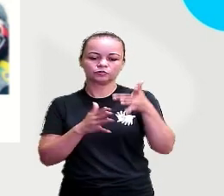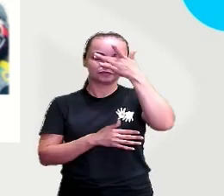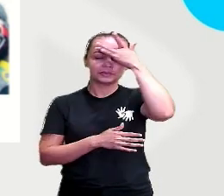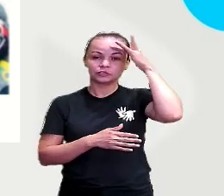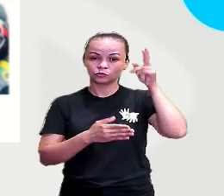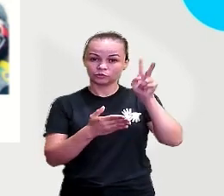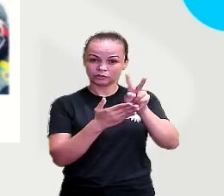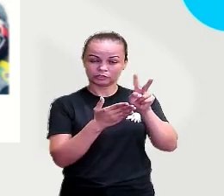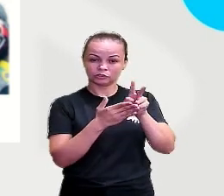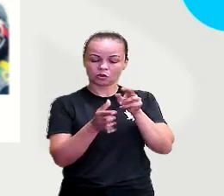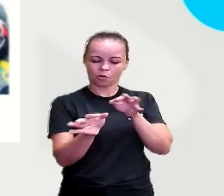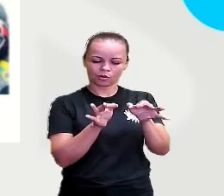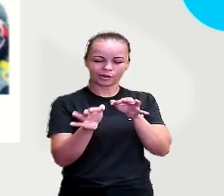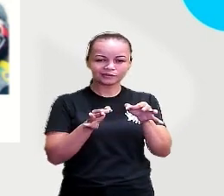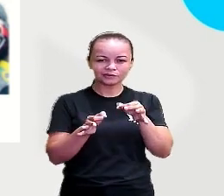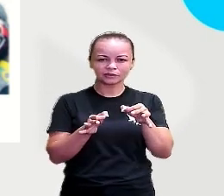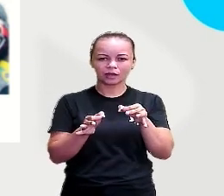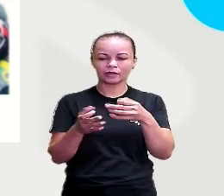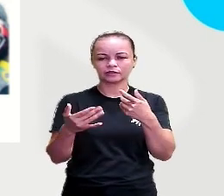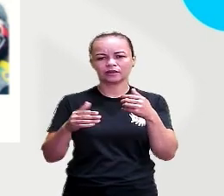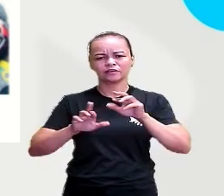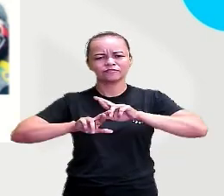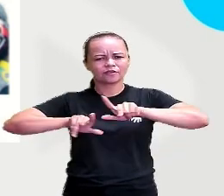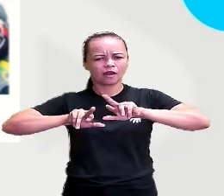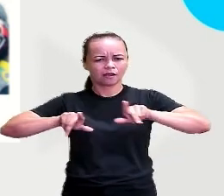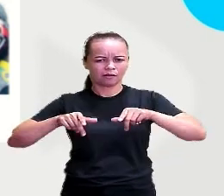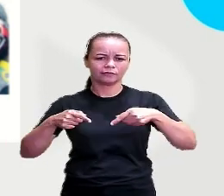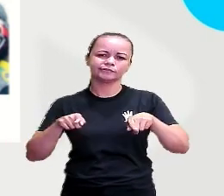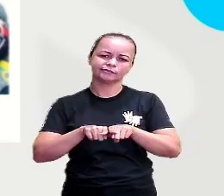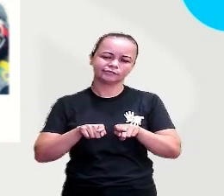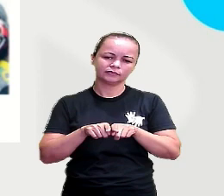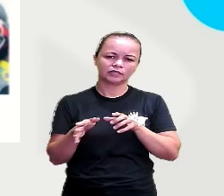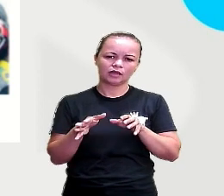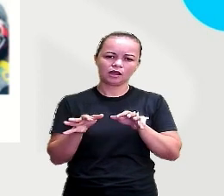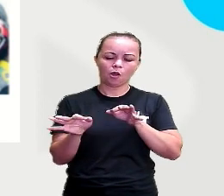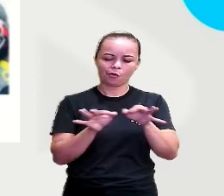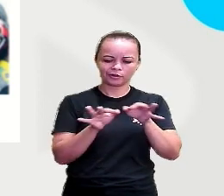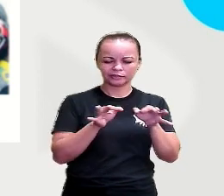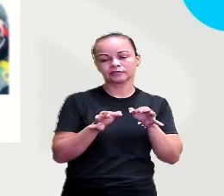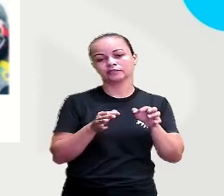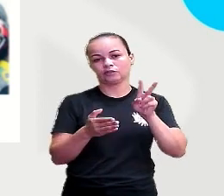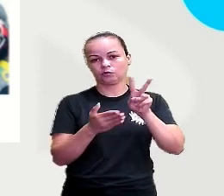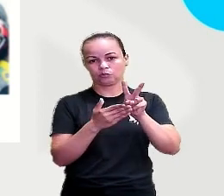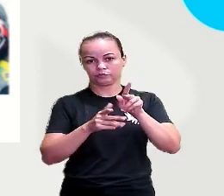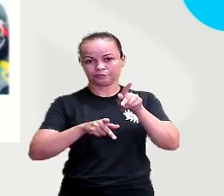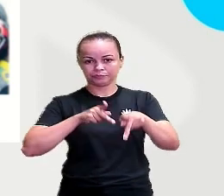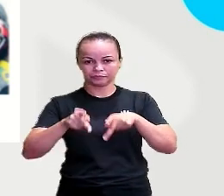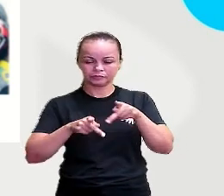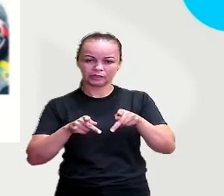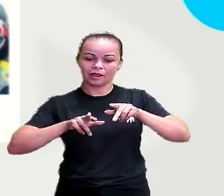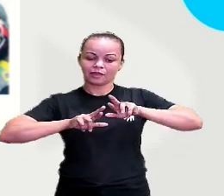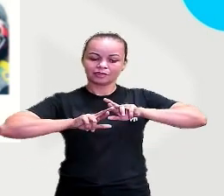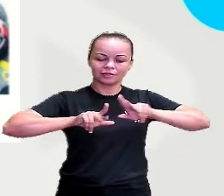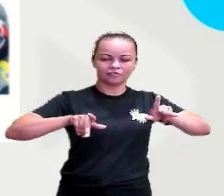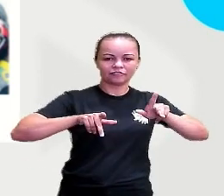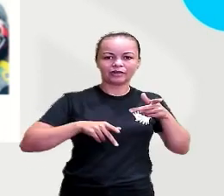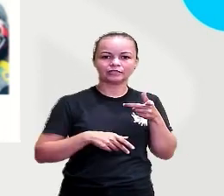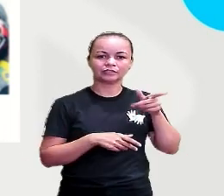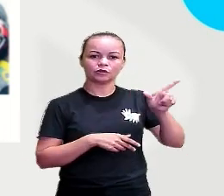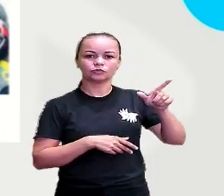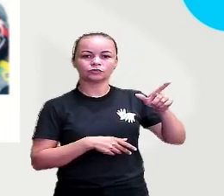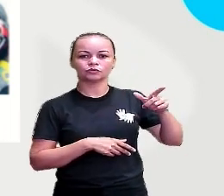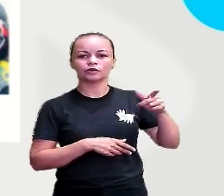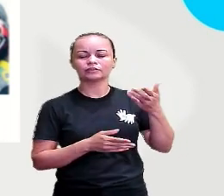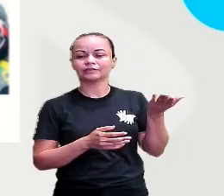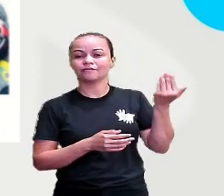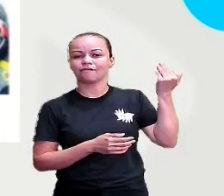de forma bem organizada e variada, certo? A organização dos povos indígenas era diferente daquele existente